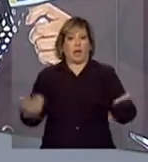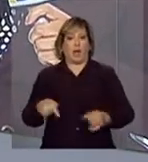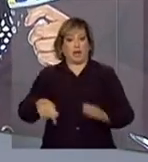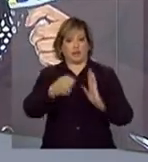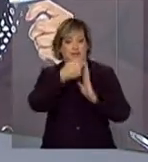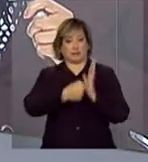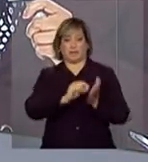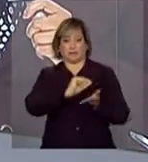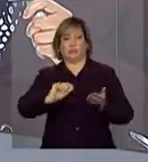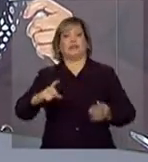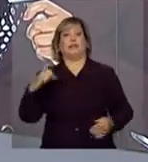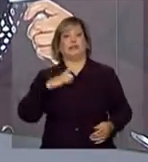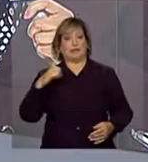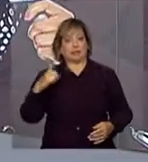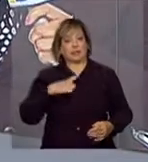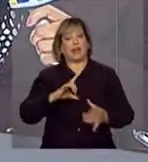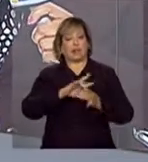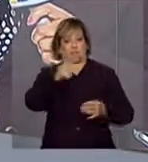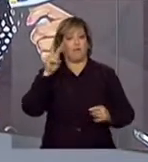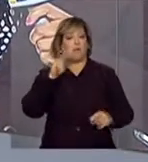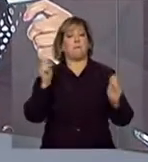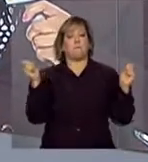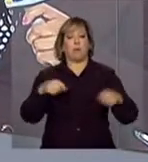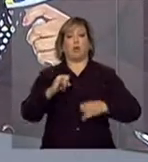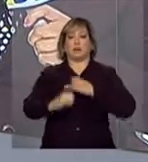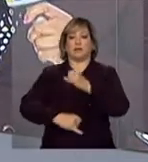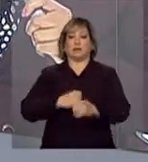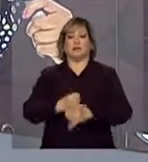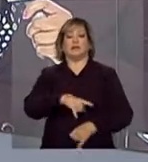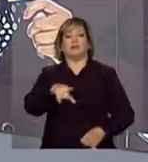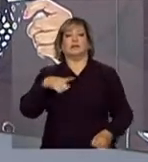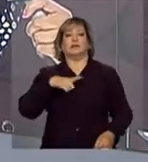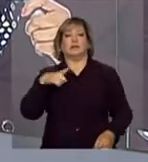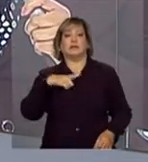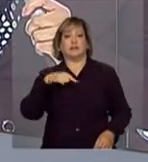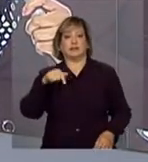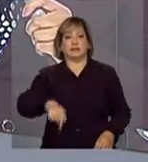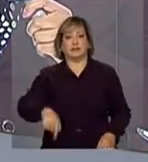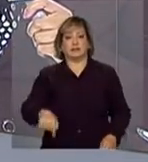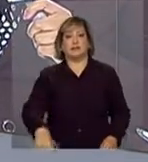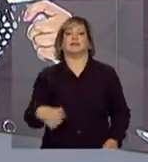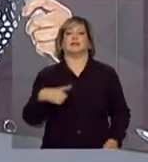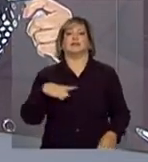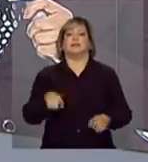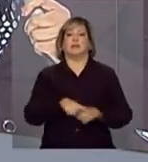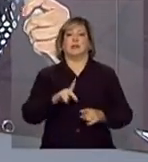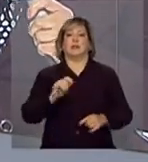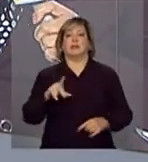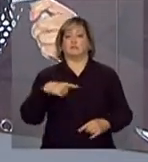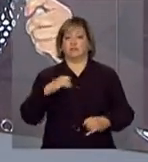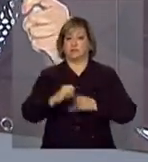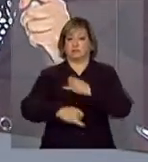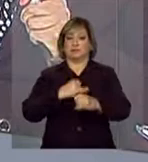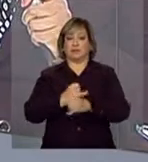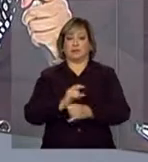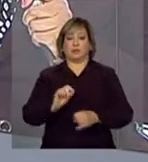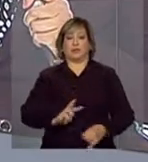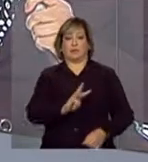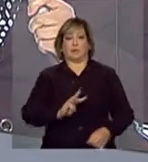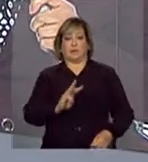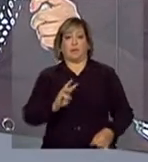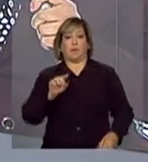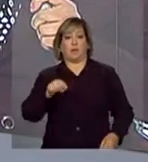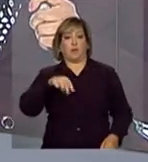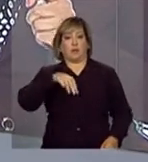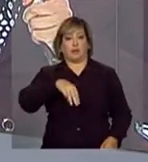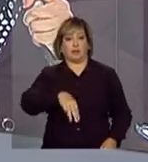deste marco vai estar disponível após a cerimônia aqui no Palácio do Planalto, no site do Ministério, que é o www